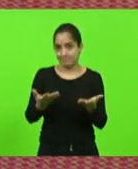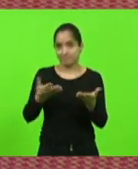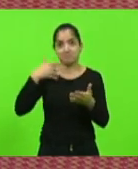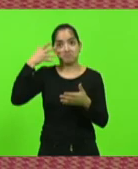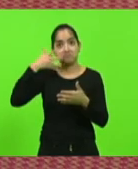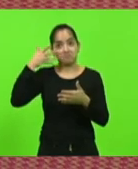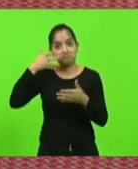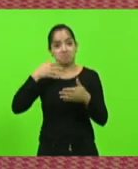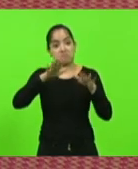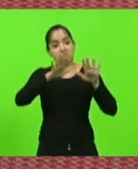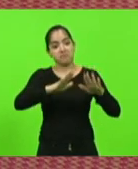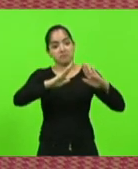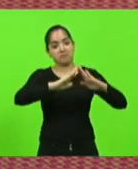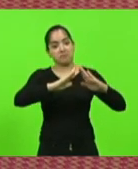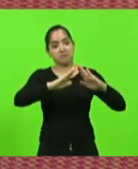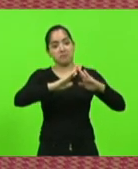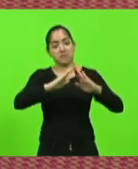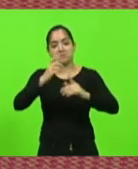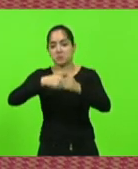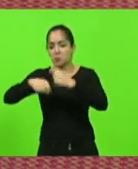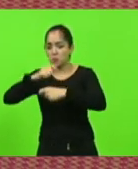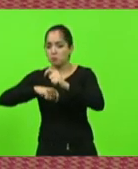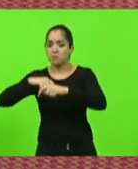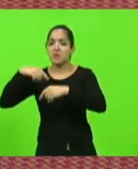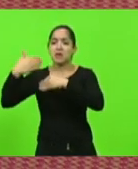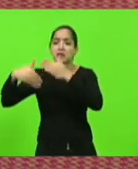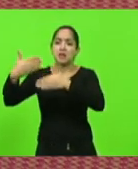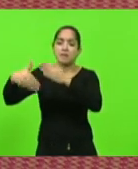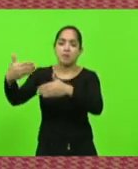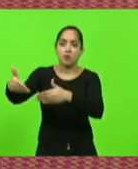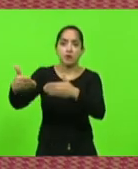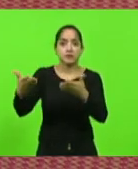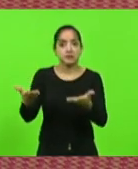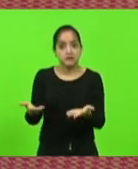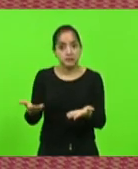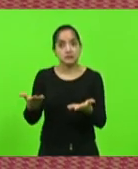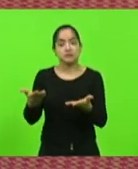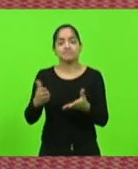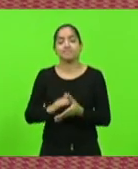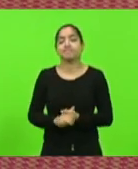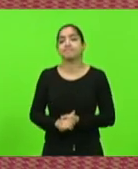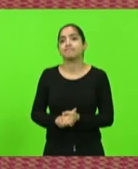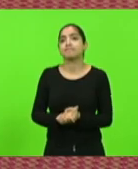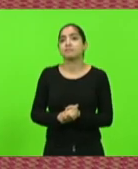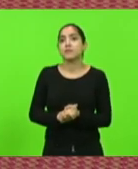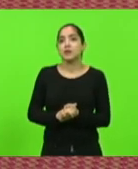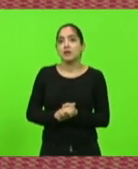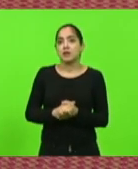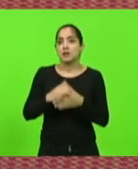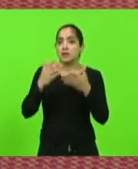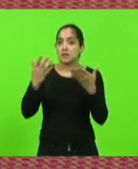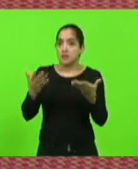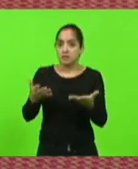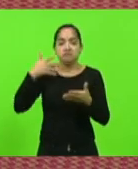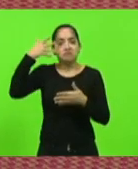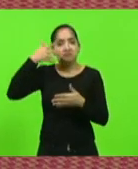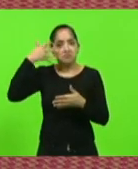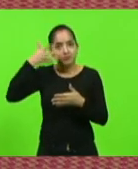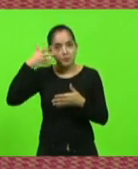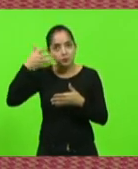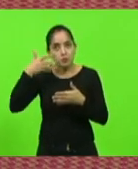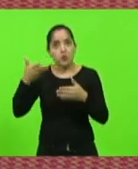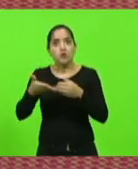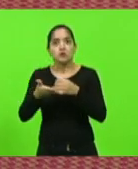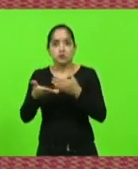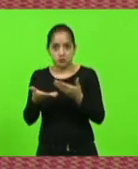do fique em casa e economia, a gente vê depois. Fique em casa e economia a vai ver só depois. Discurso esse endossado por